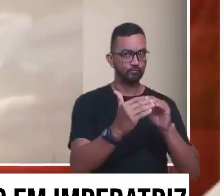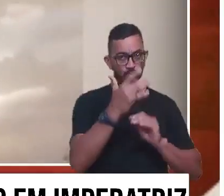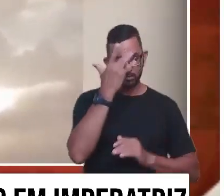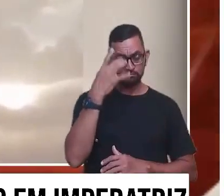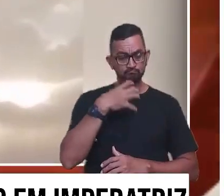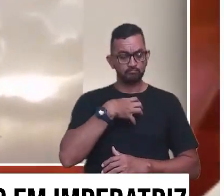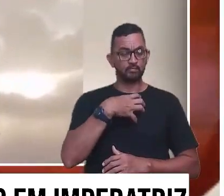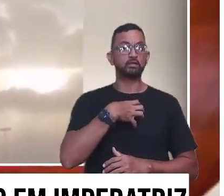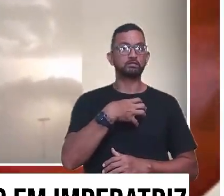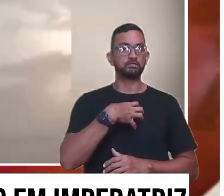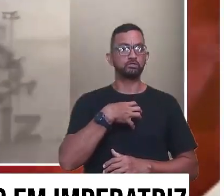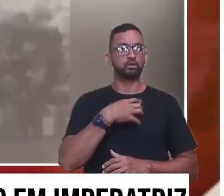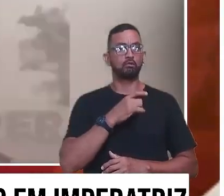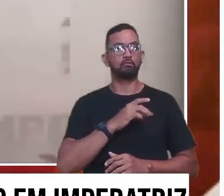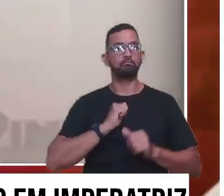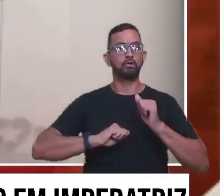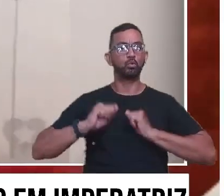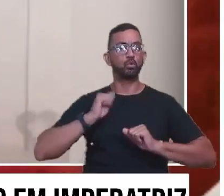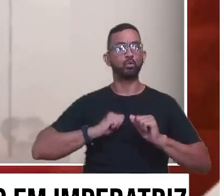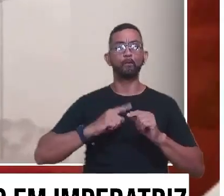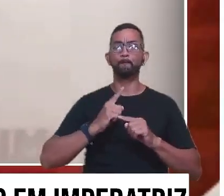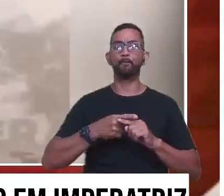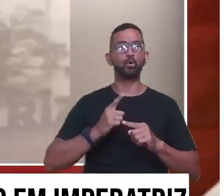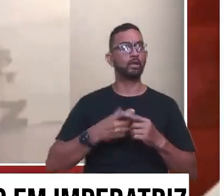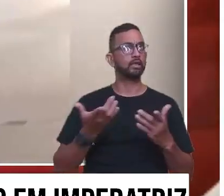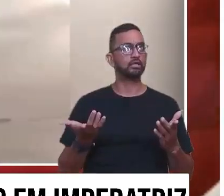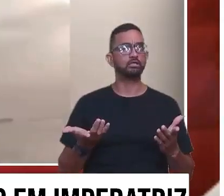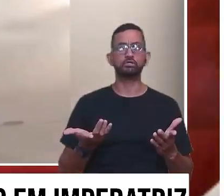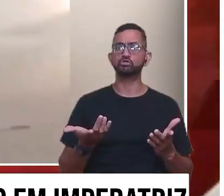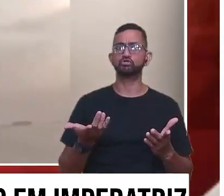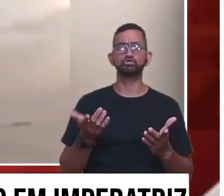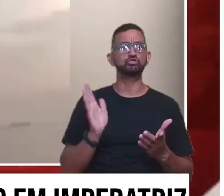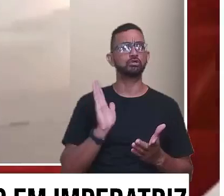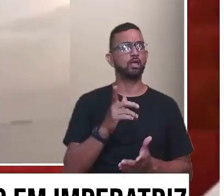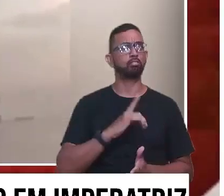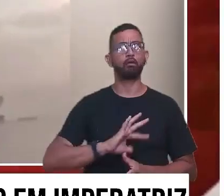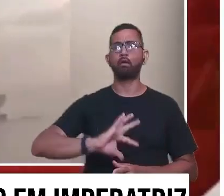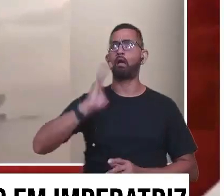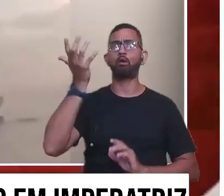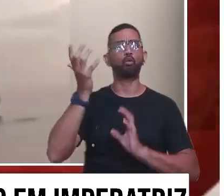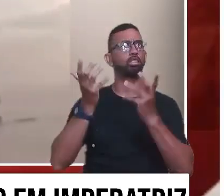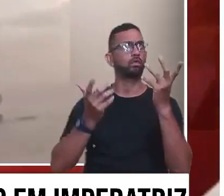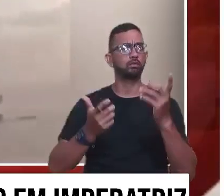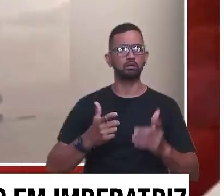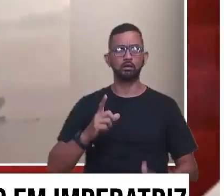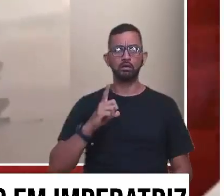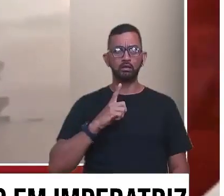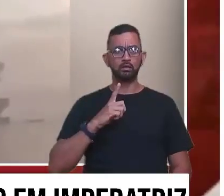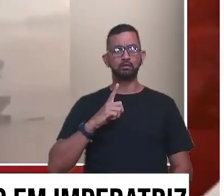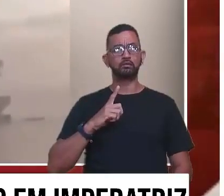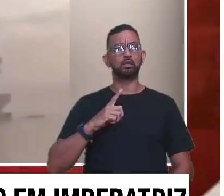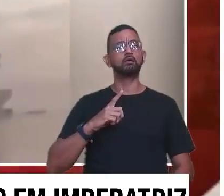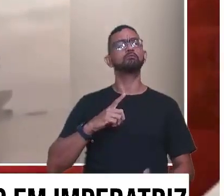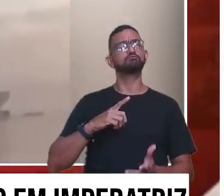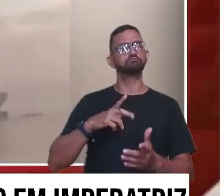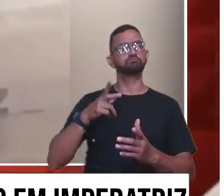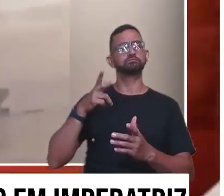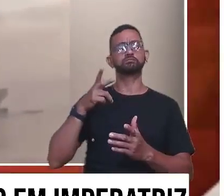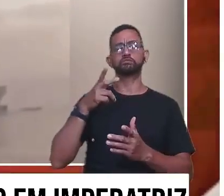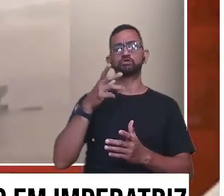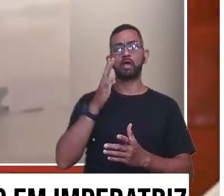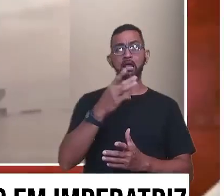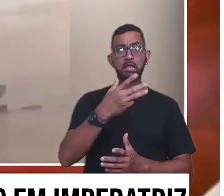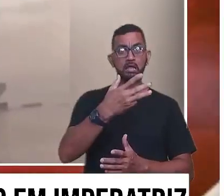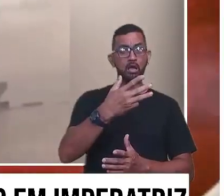assim, que todo mundo que estava ali sentiu pelo menos um pouco de desespero, porque foram sucessões de acontecimentos, né? A gente estava cobrindo o jogo,